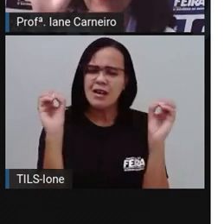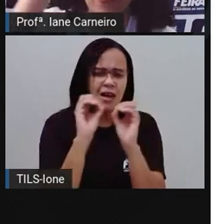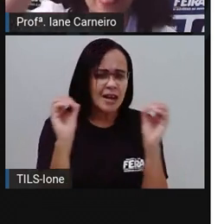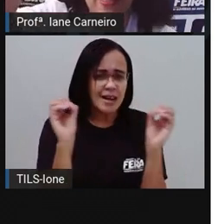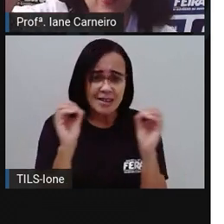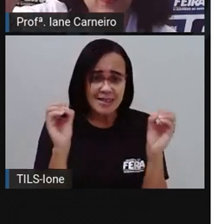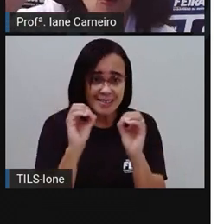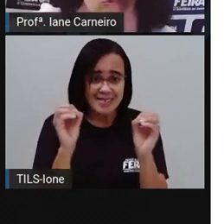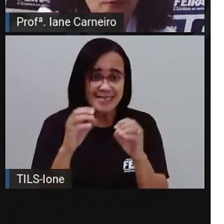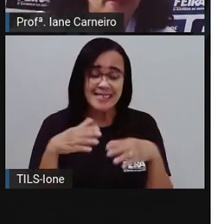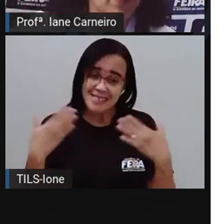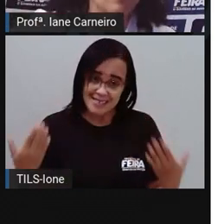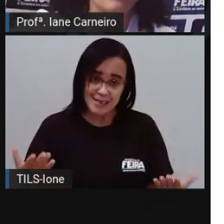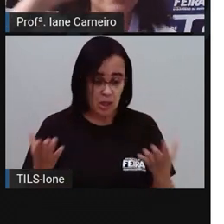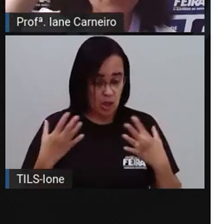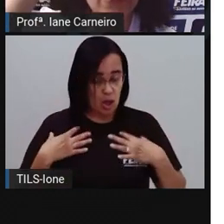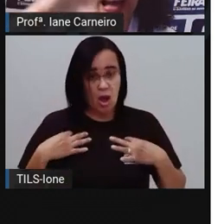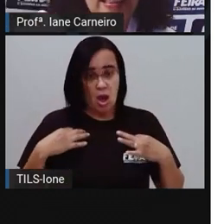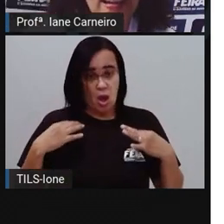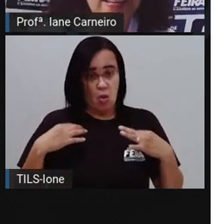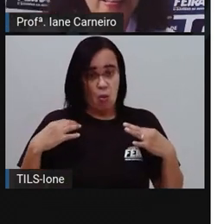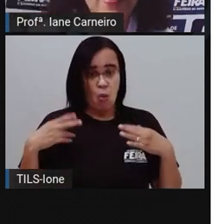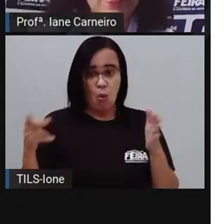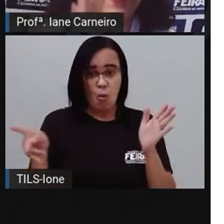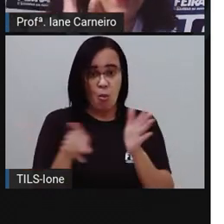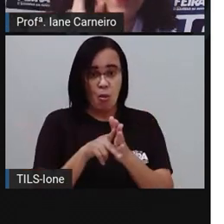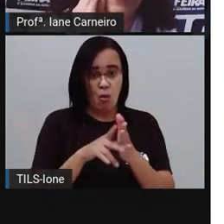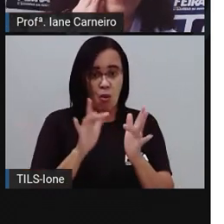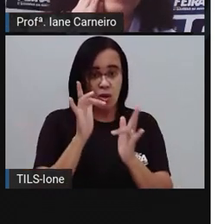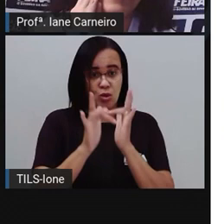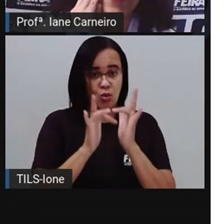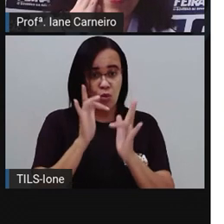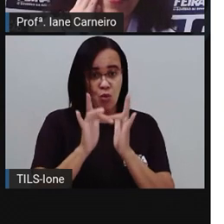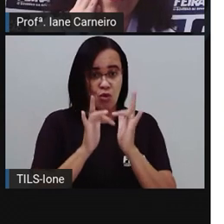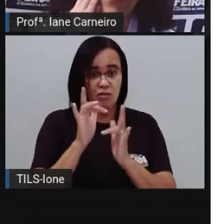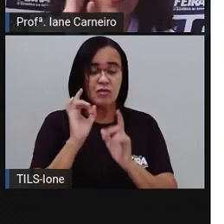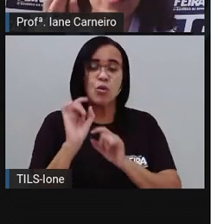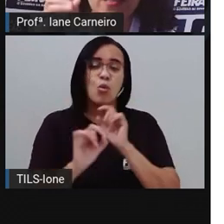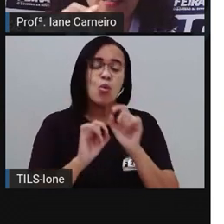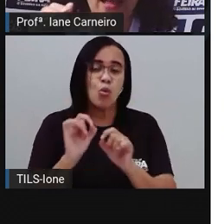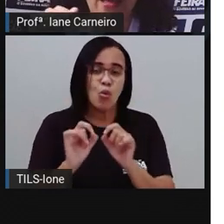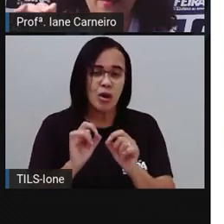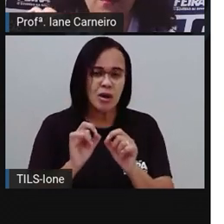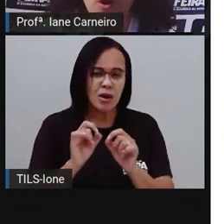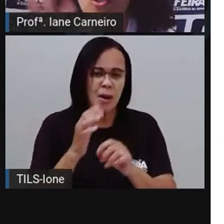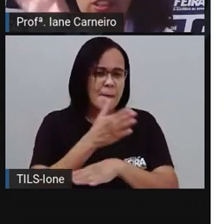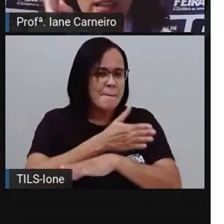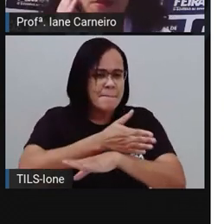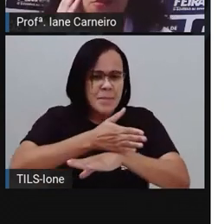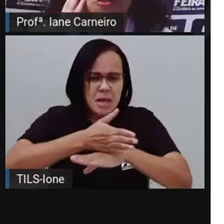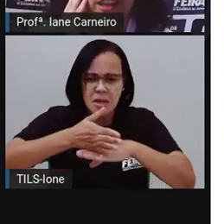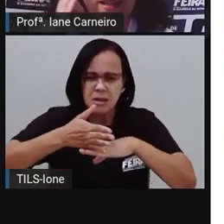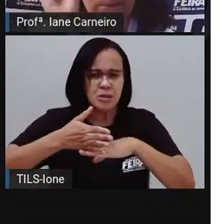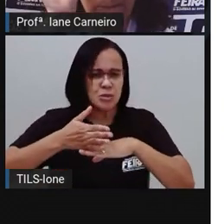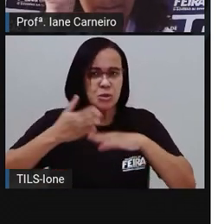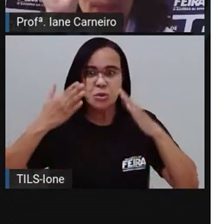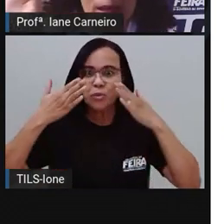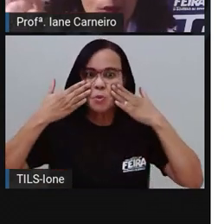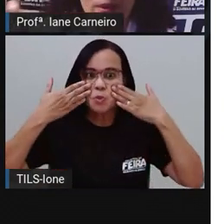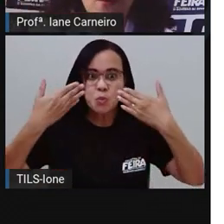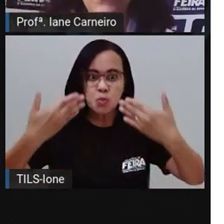noivas é todo branco. Não tem nada ali que possa mostrar nenhuma sujeira.